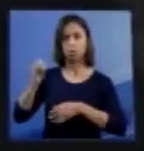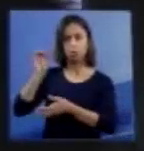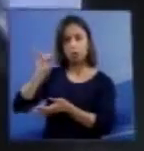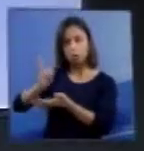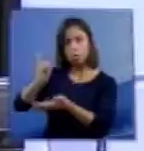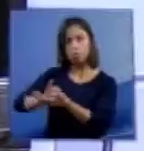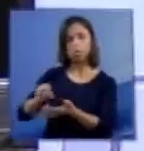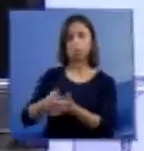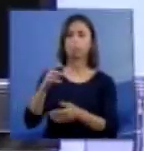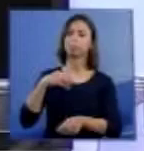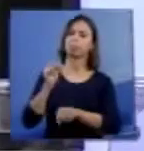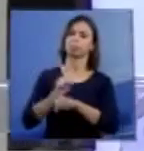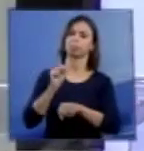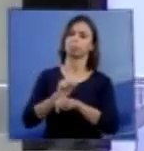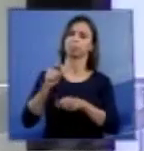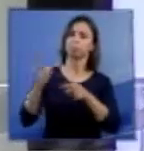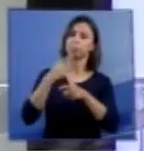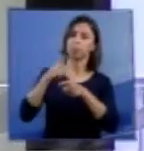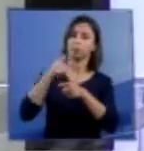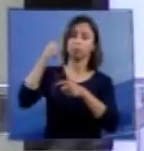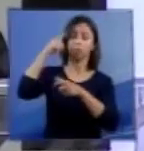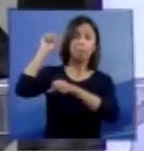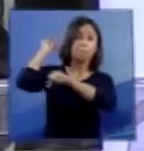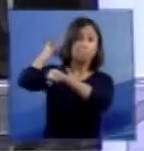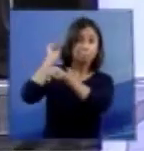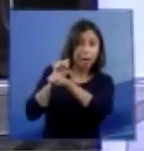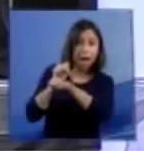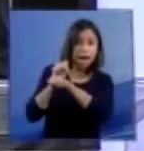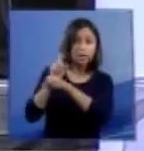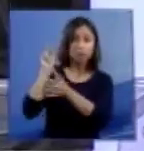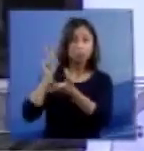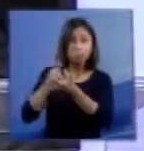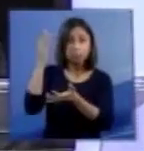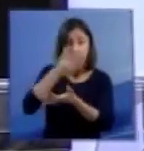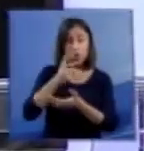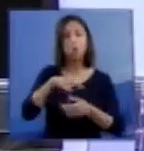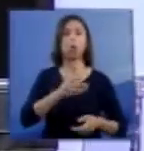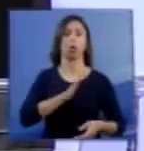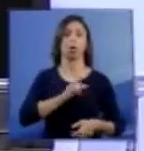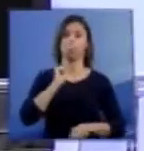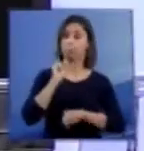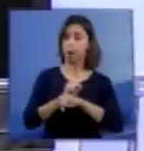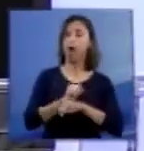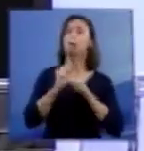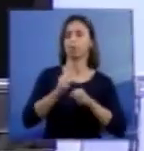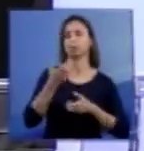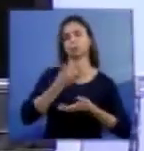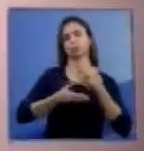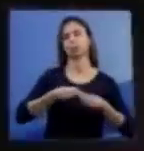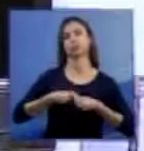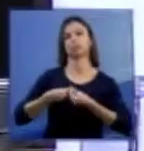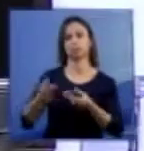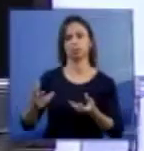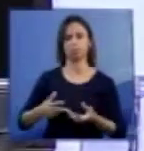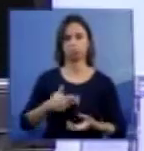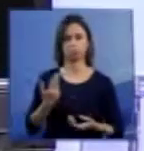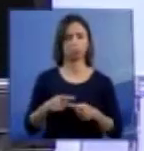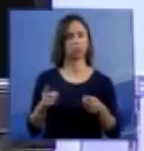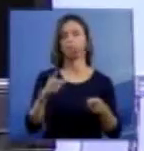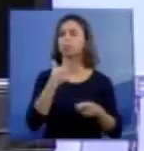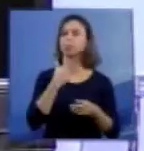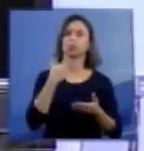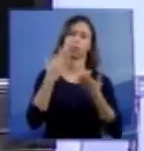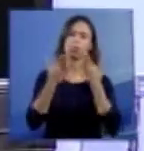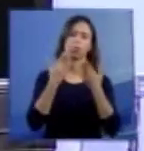parada irreversível. Mais uma vez, não se pode comprovar aquela equivalência com a morte anencefálica.